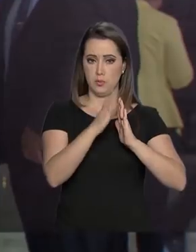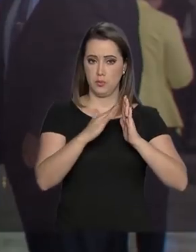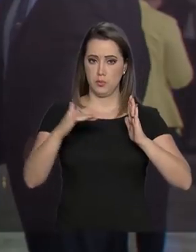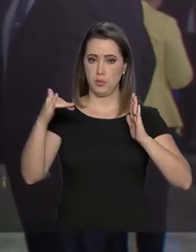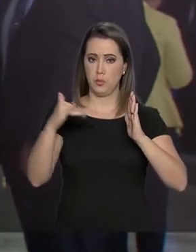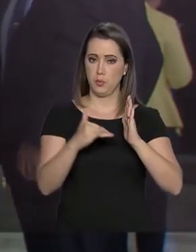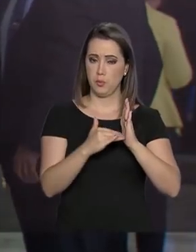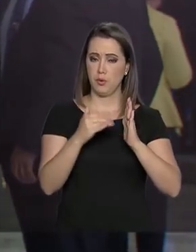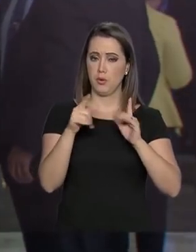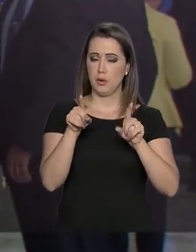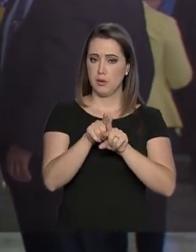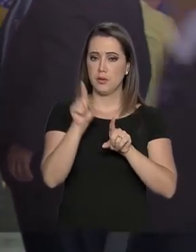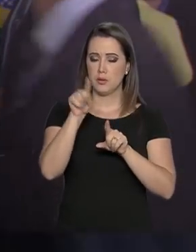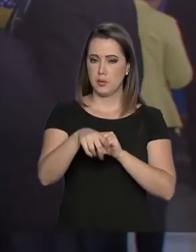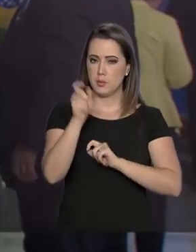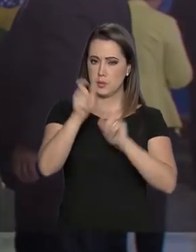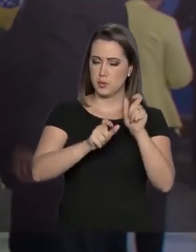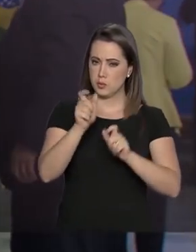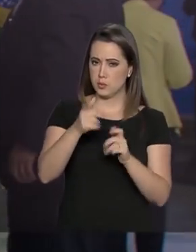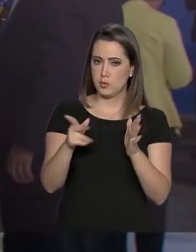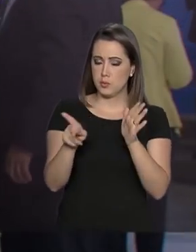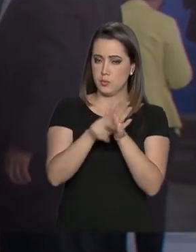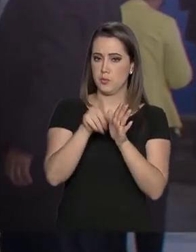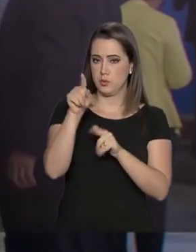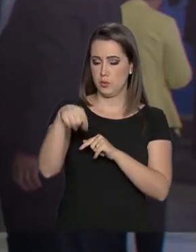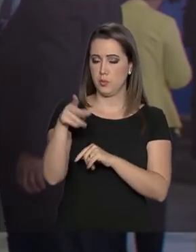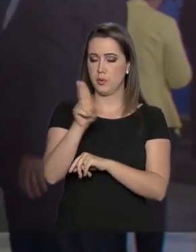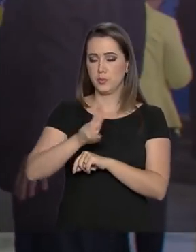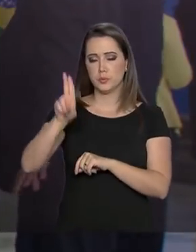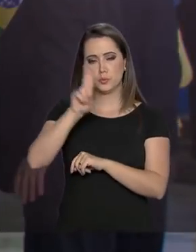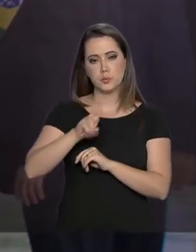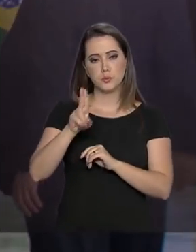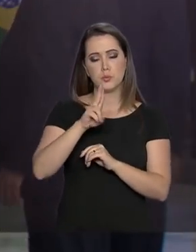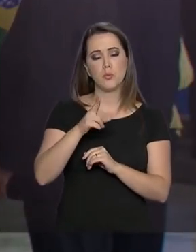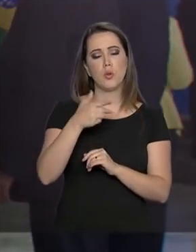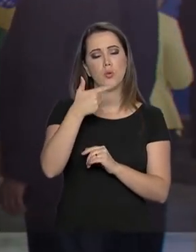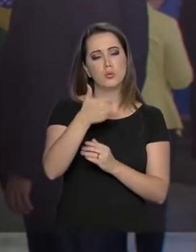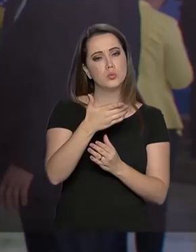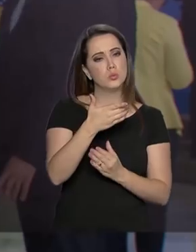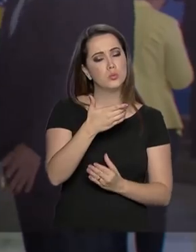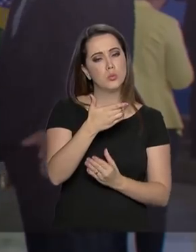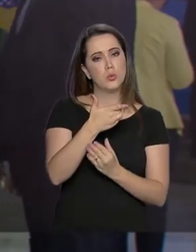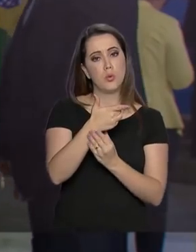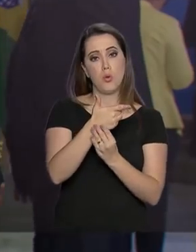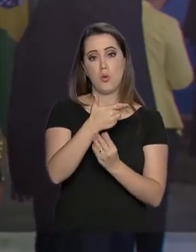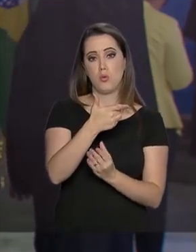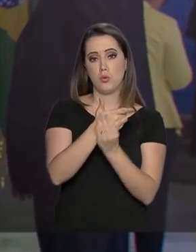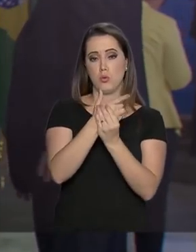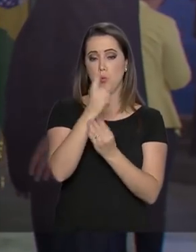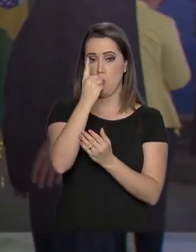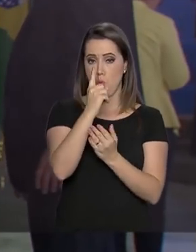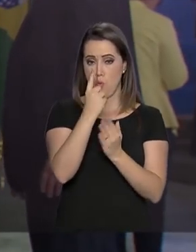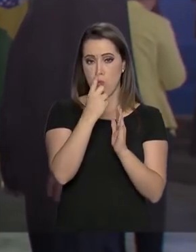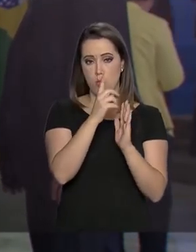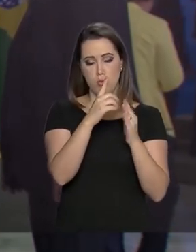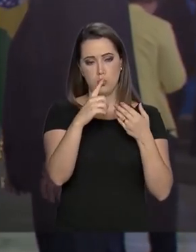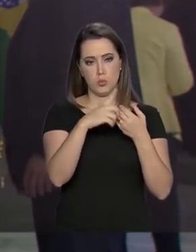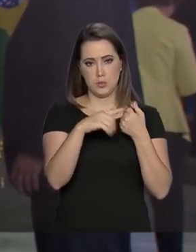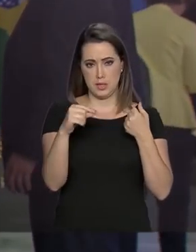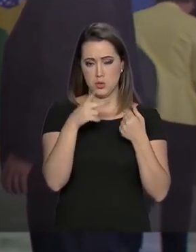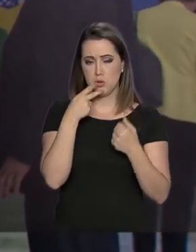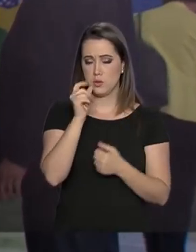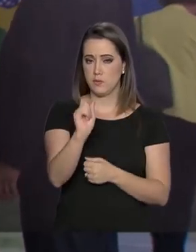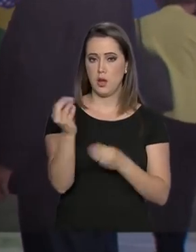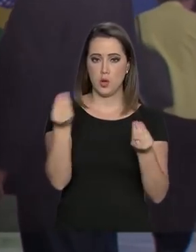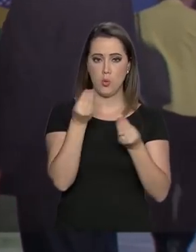colecionadores de armas e uma das medidas anunciadas diz respeito à quantidade de munição para